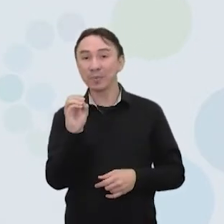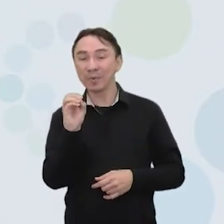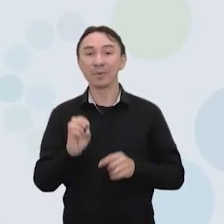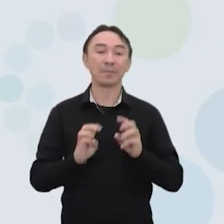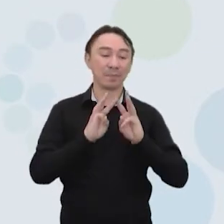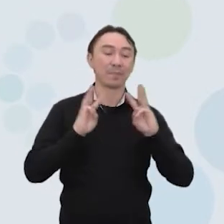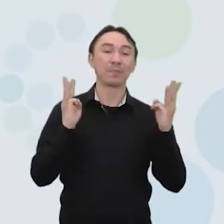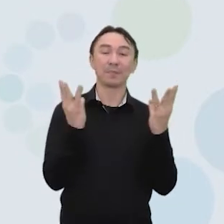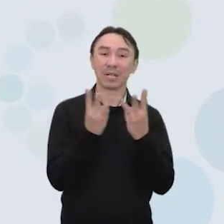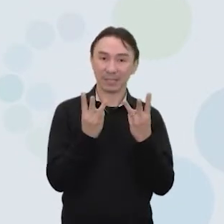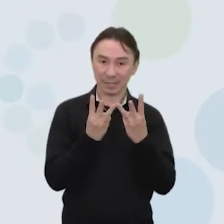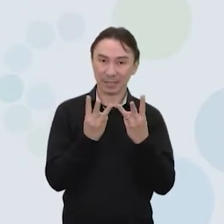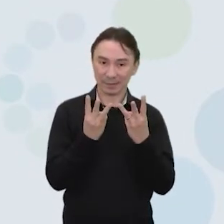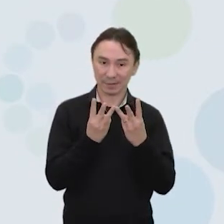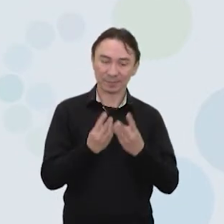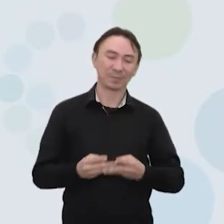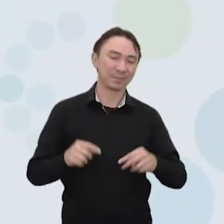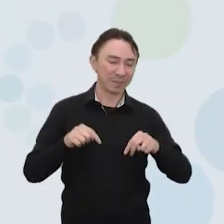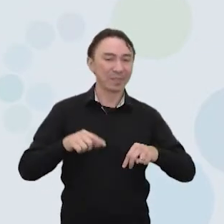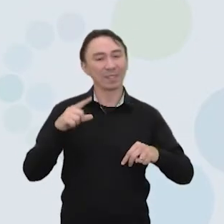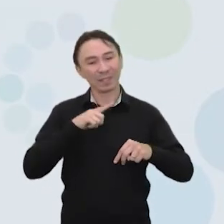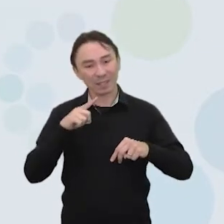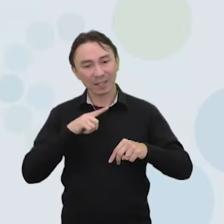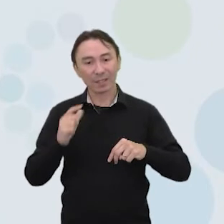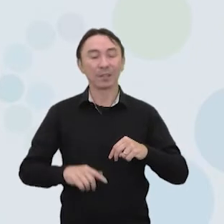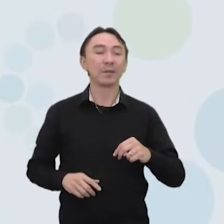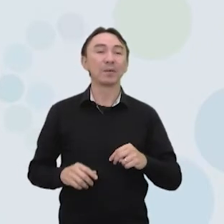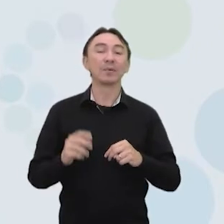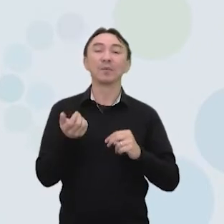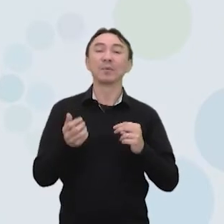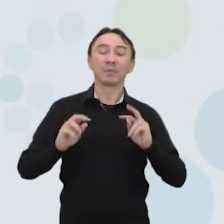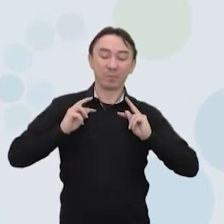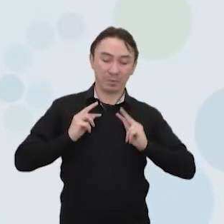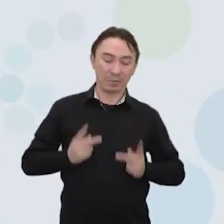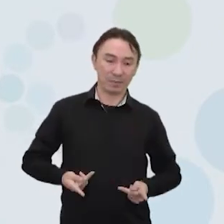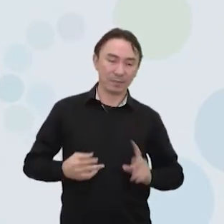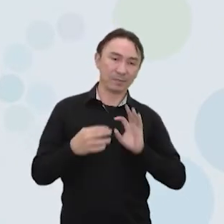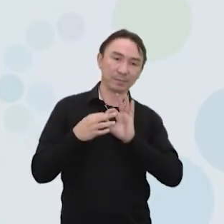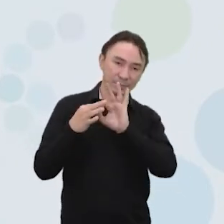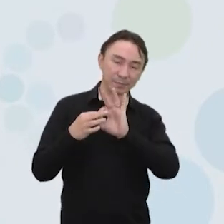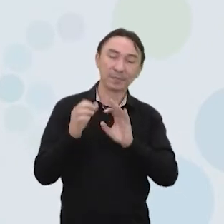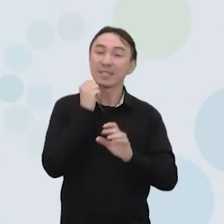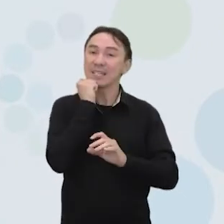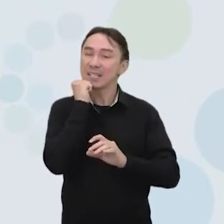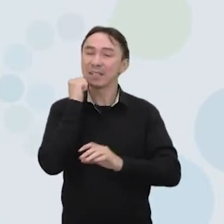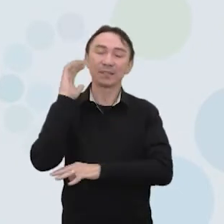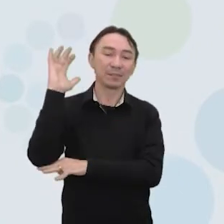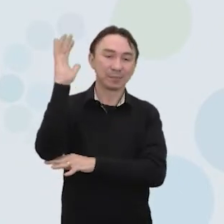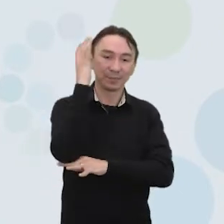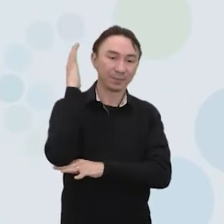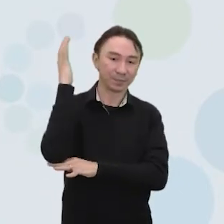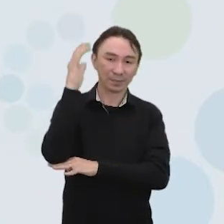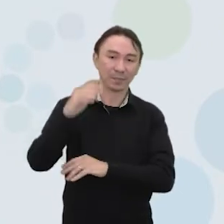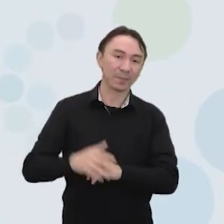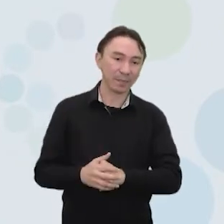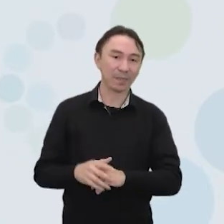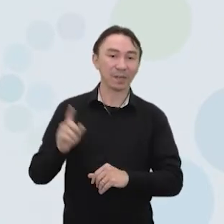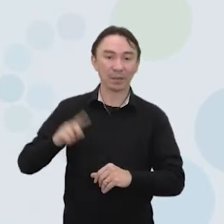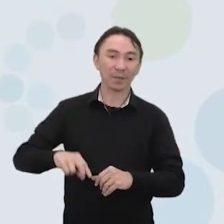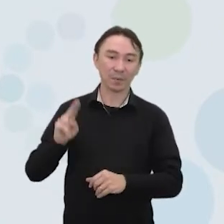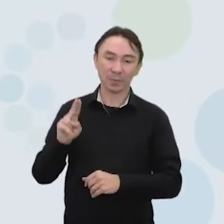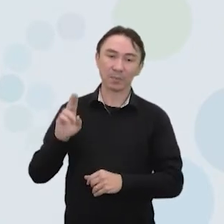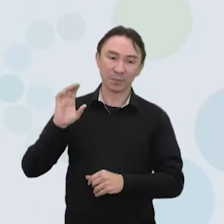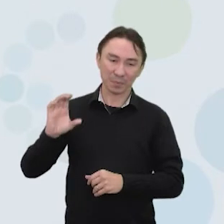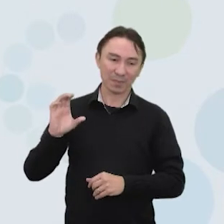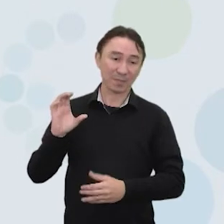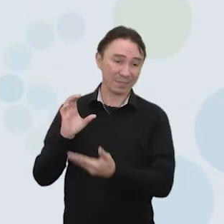humanidades com as ciências da natureza. O nosso, a unidade curricular aí nesse semestral, que contempla aí